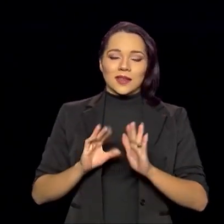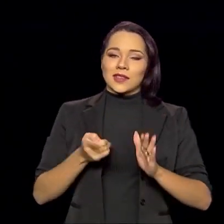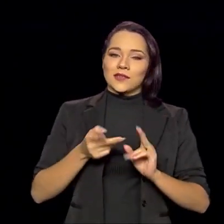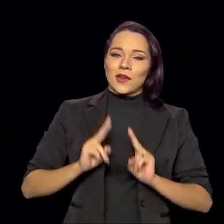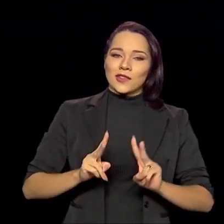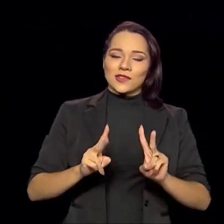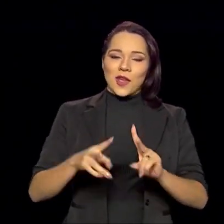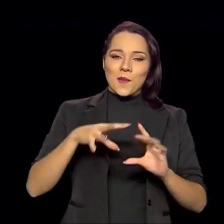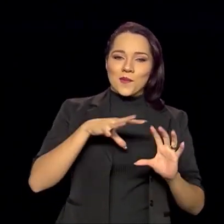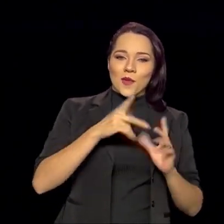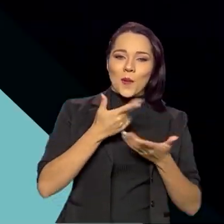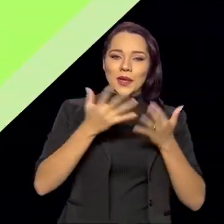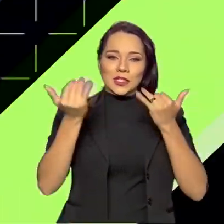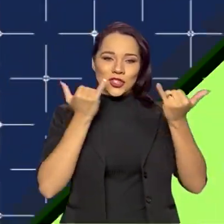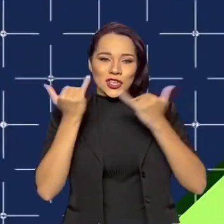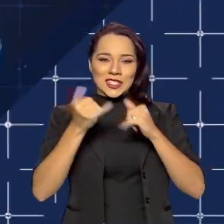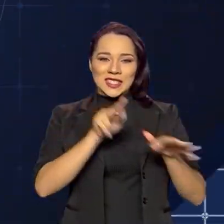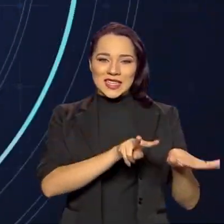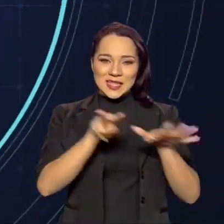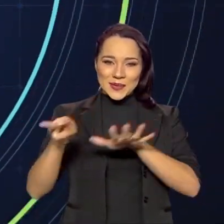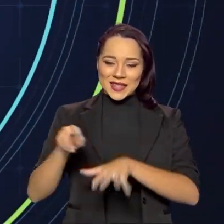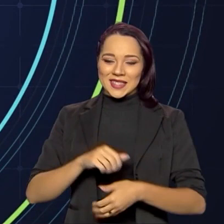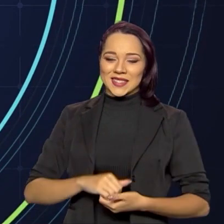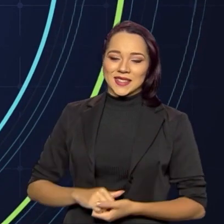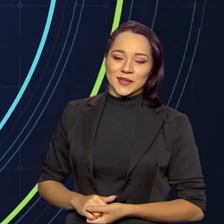seguir com o nosso Giro de Notícias da Semana.